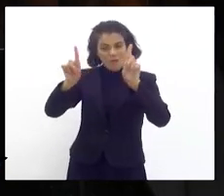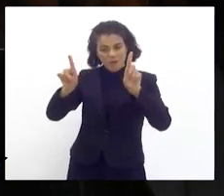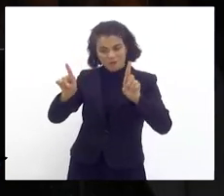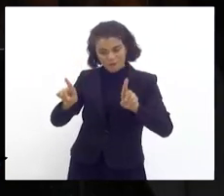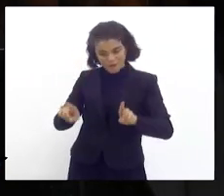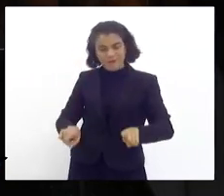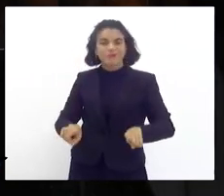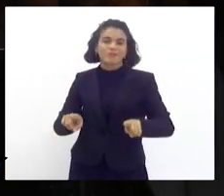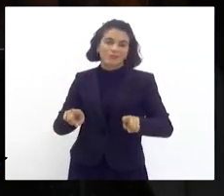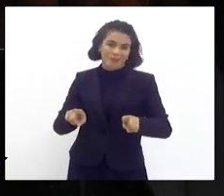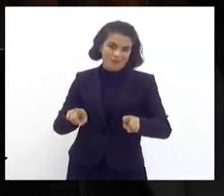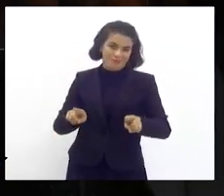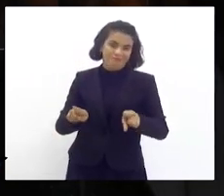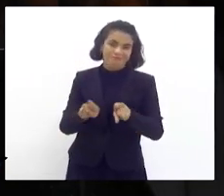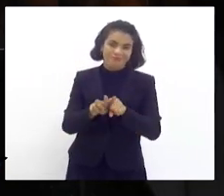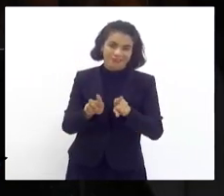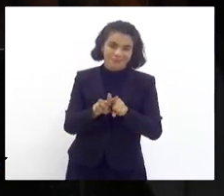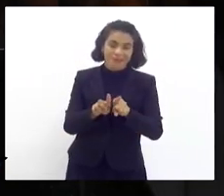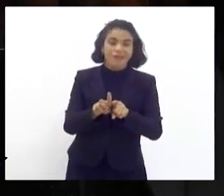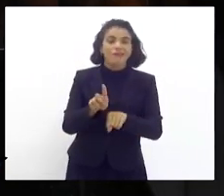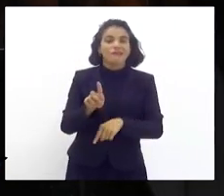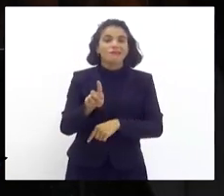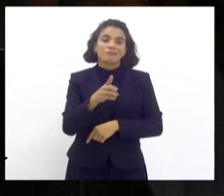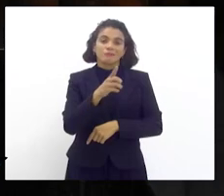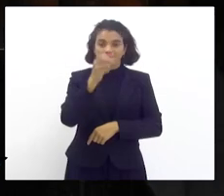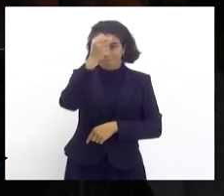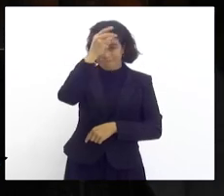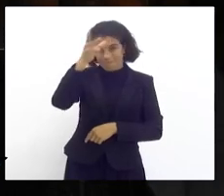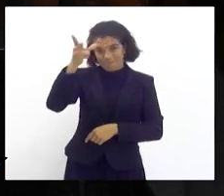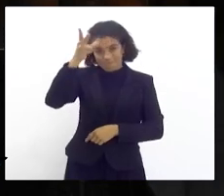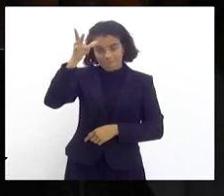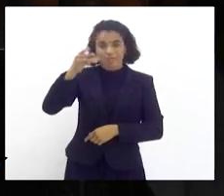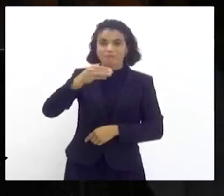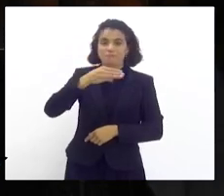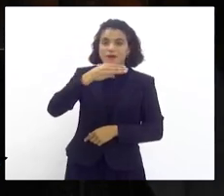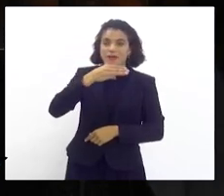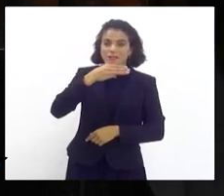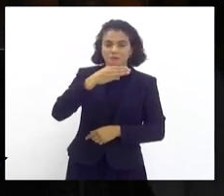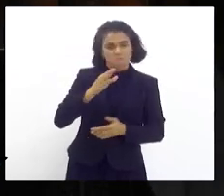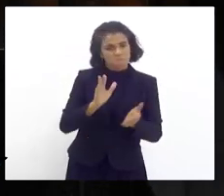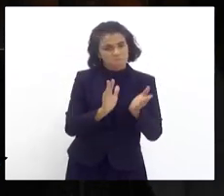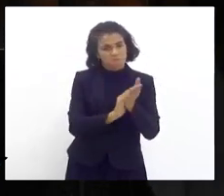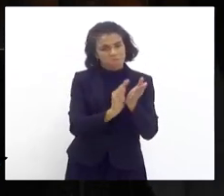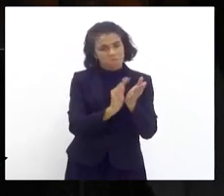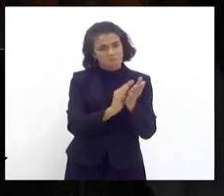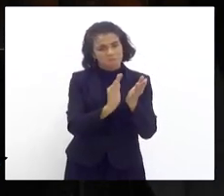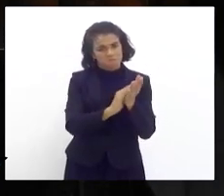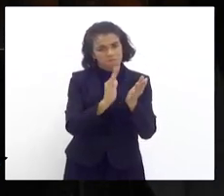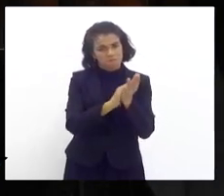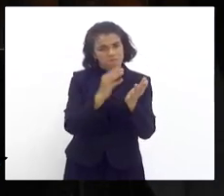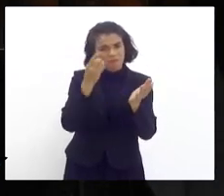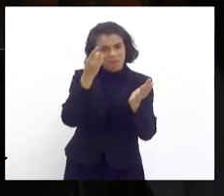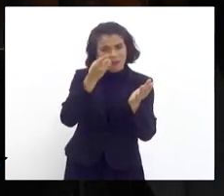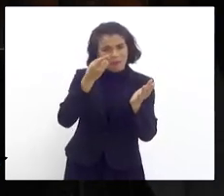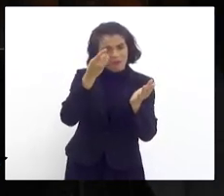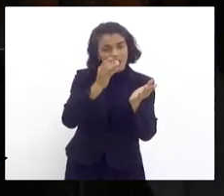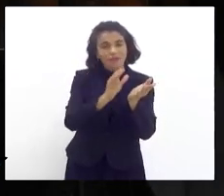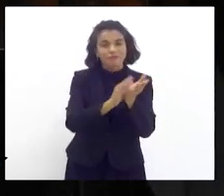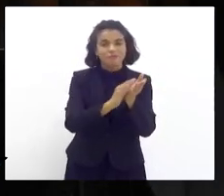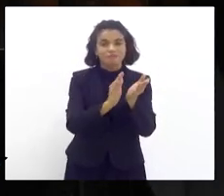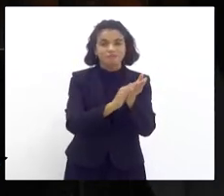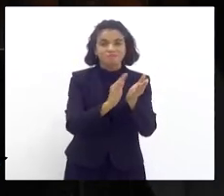e do prefeito de Mangaratiba. Parabenizo, Vossa Excelência, pela sua